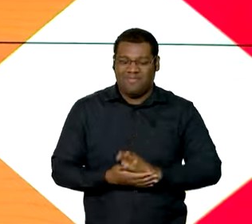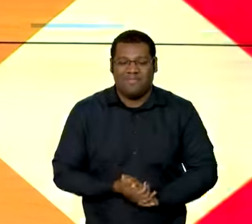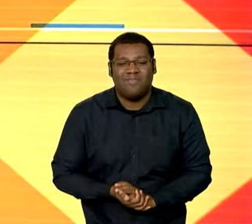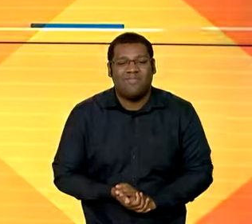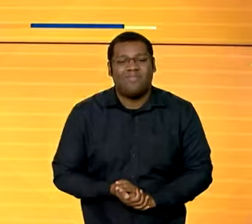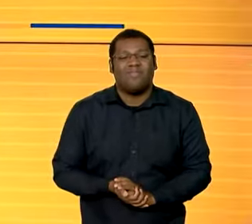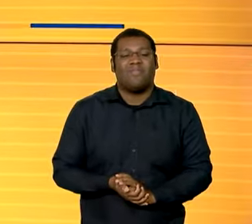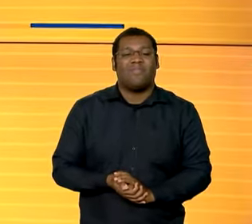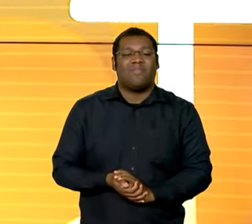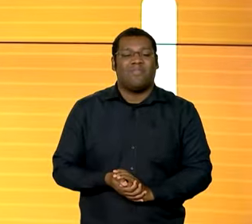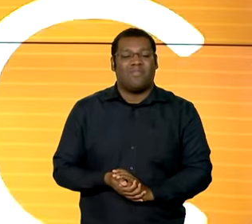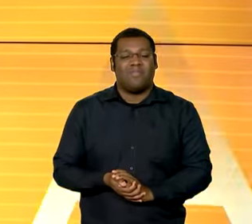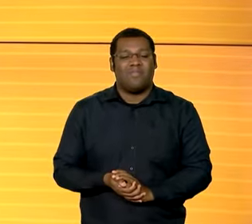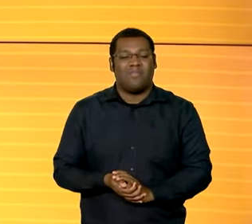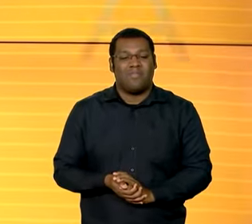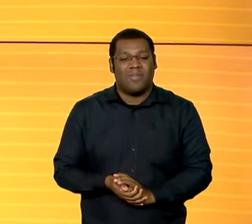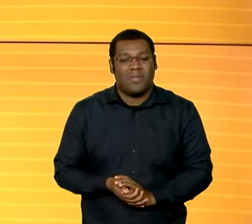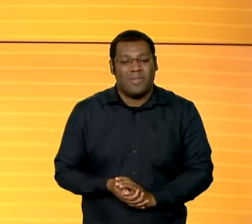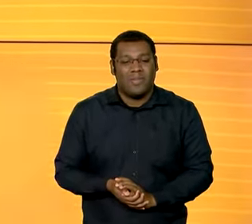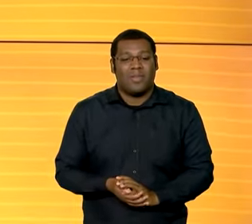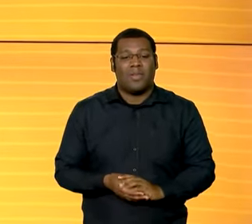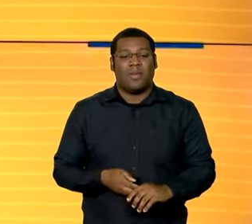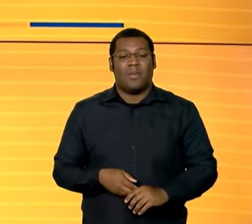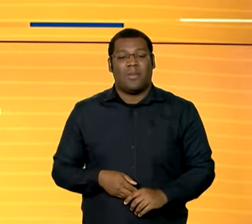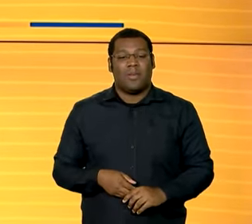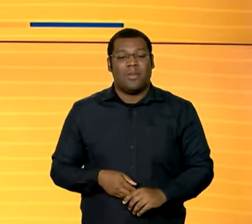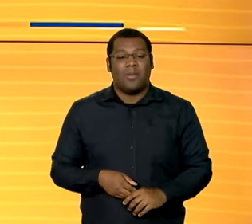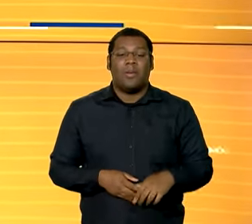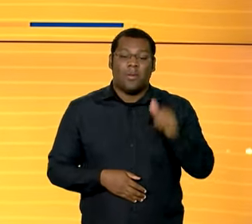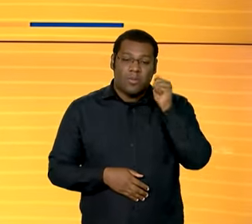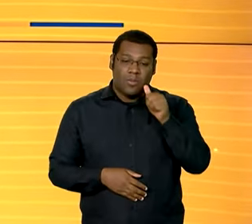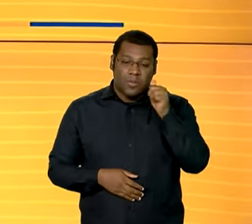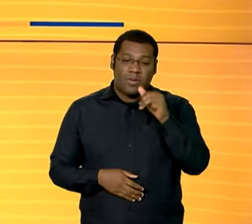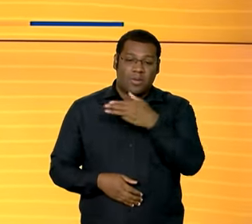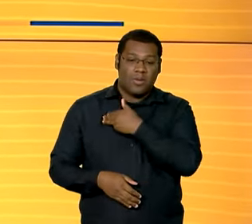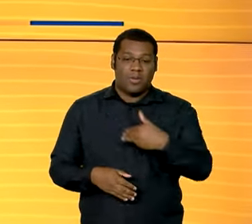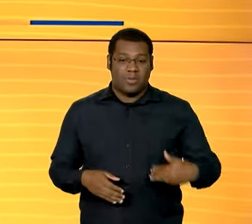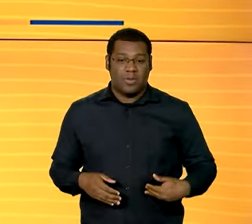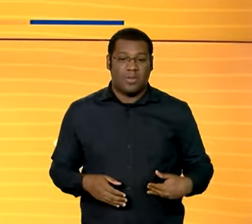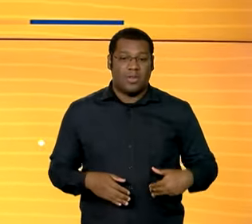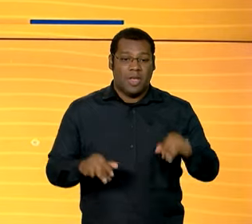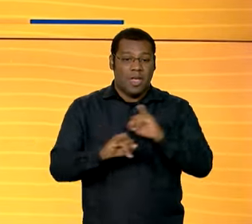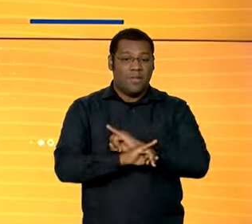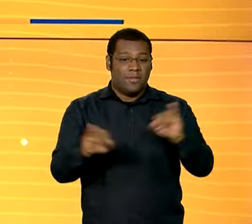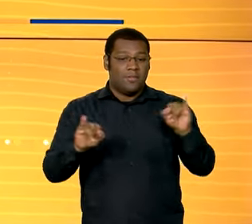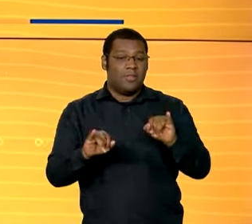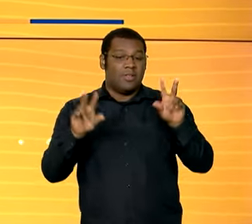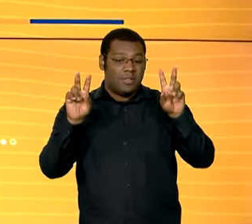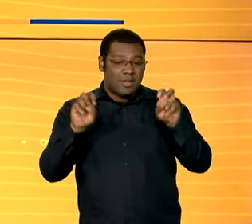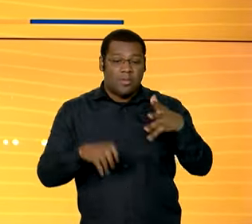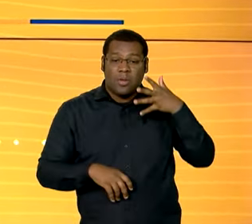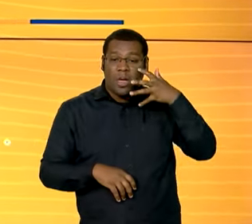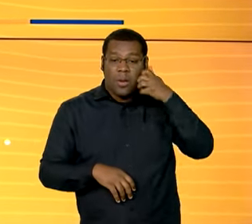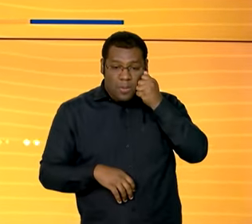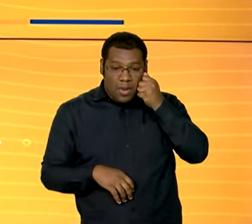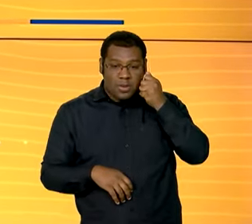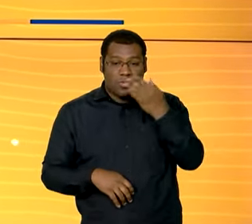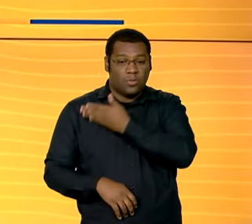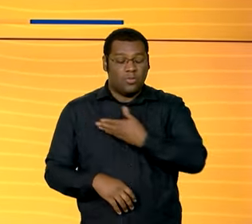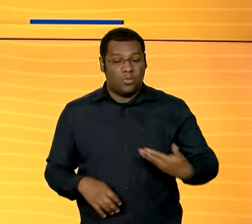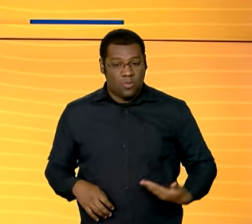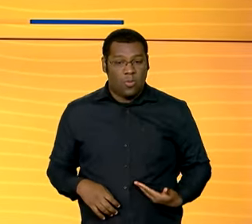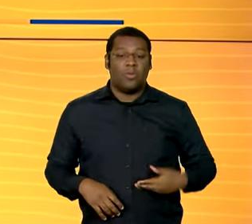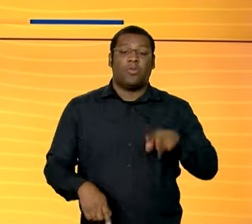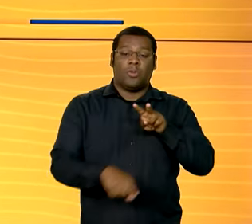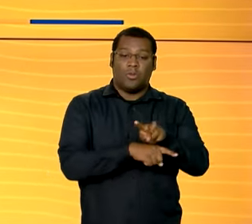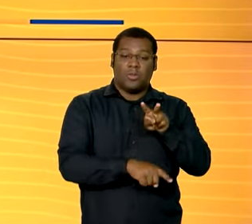E como a Karine falou, a ministra falou, inclusive, sobre essa questão do patrimônio, da restauração da Praça dos